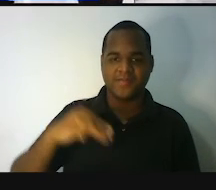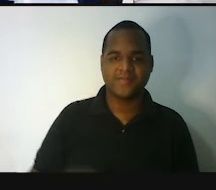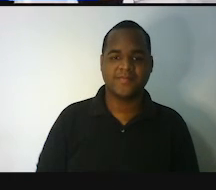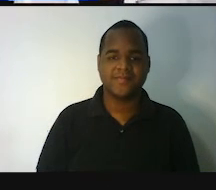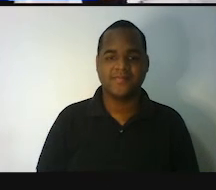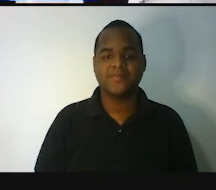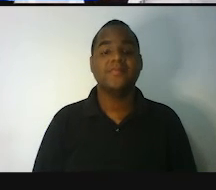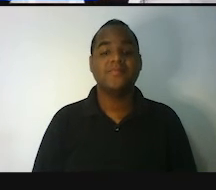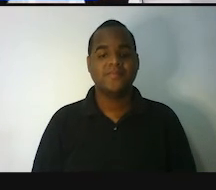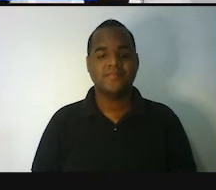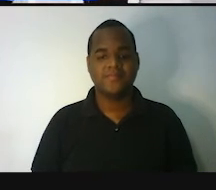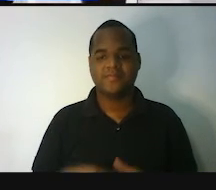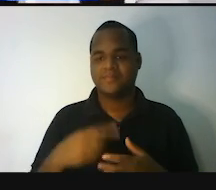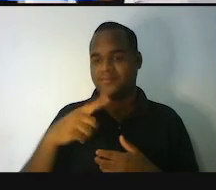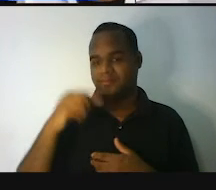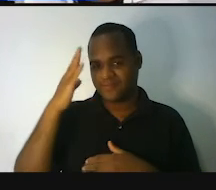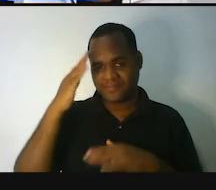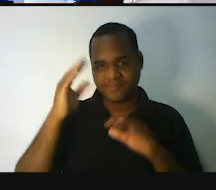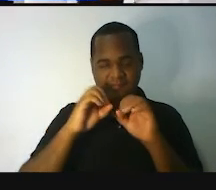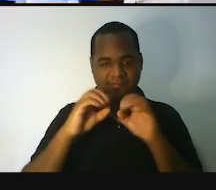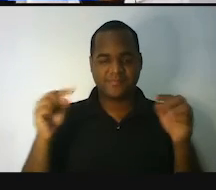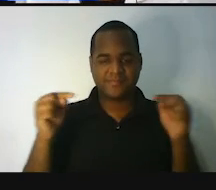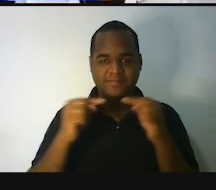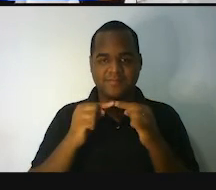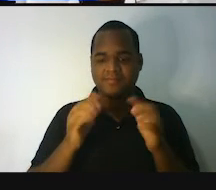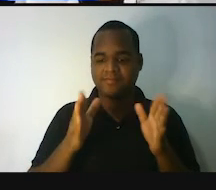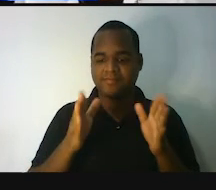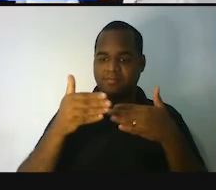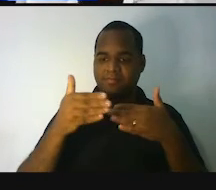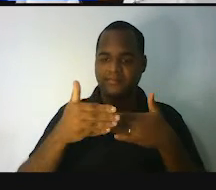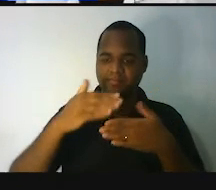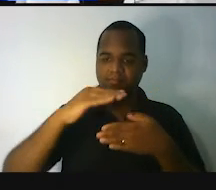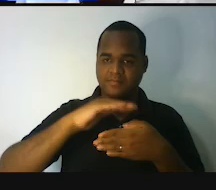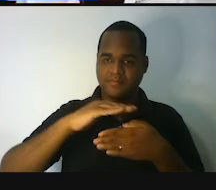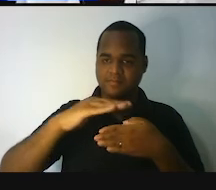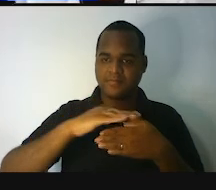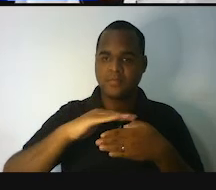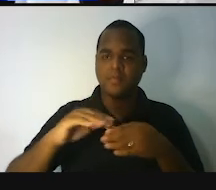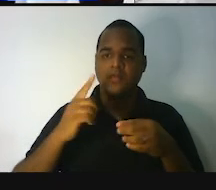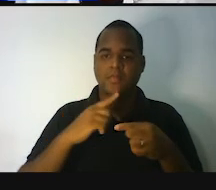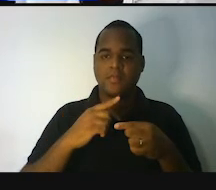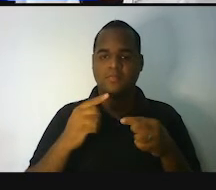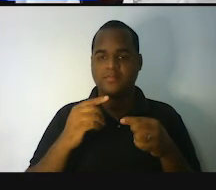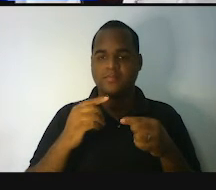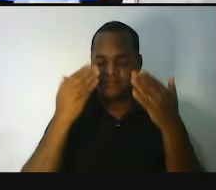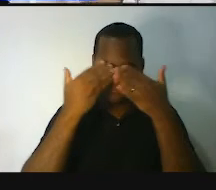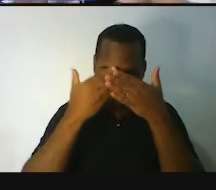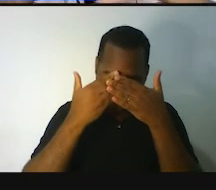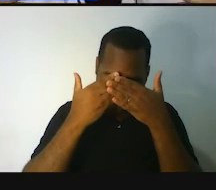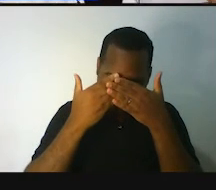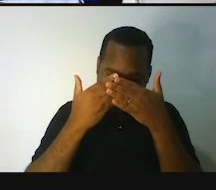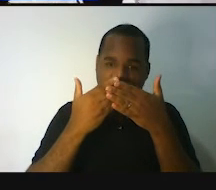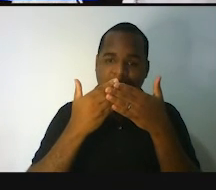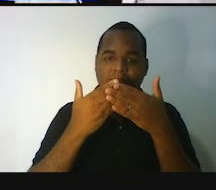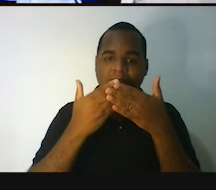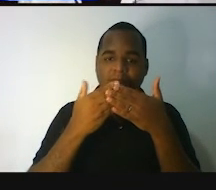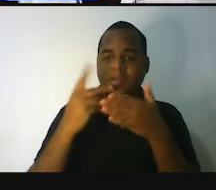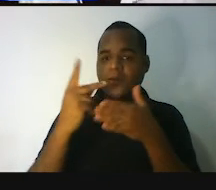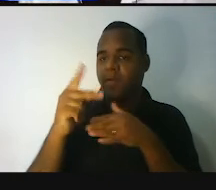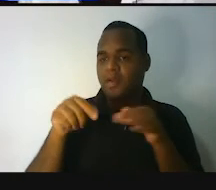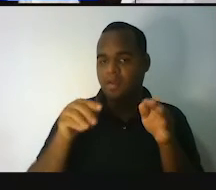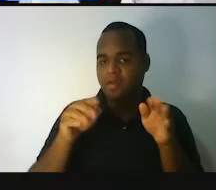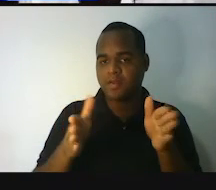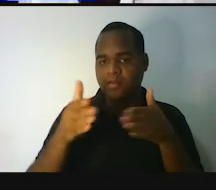um metro. Então vamos imaginar essa caixa aí. aí. Imagina isso aí, Fecha os olhos. Imagina aí uma caixa fechada